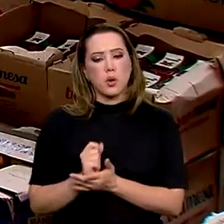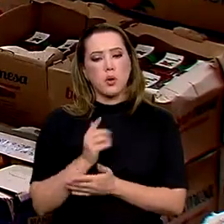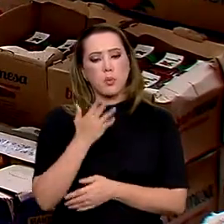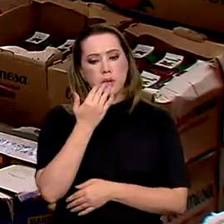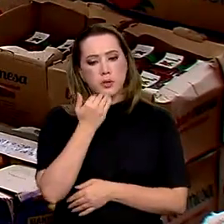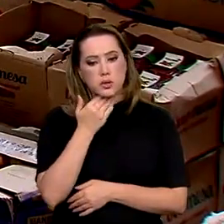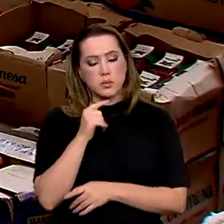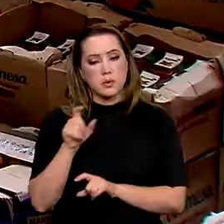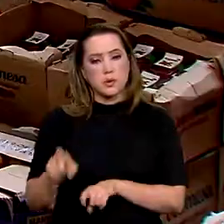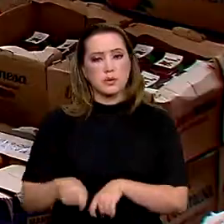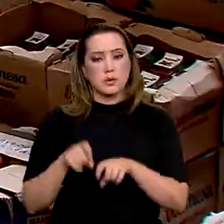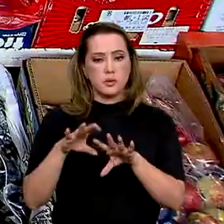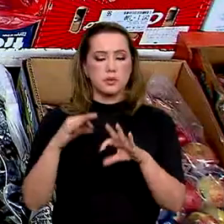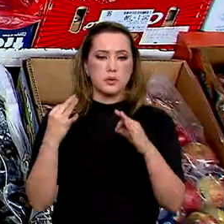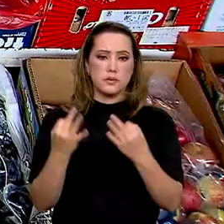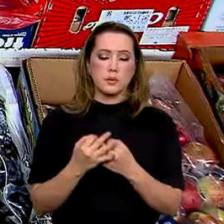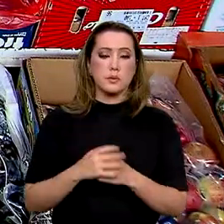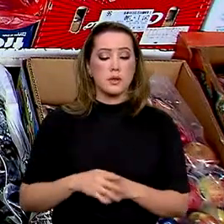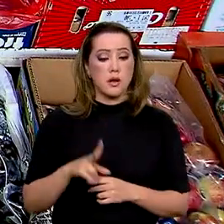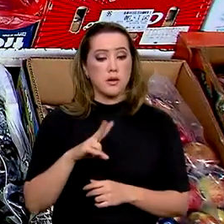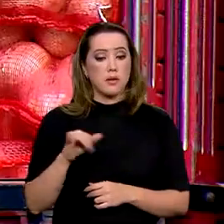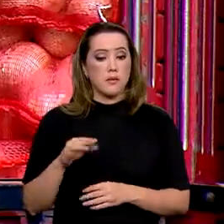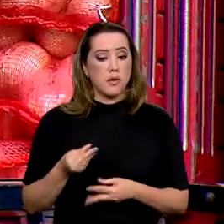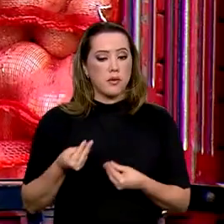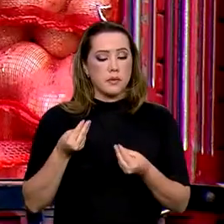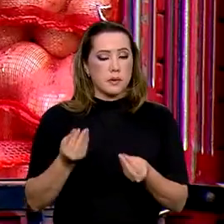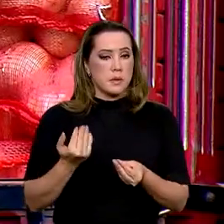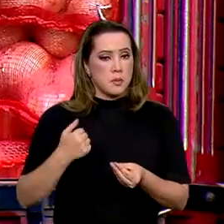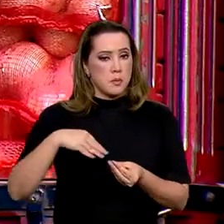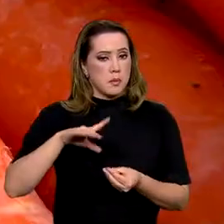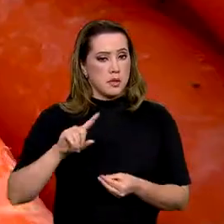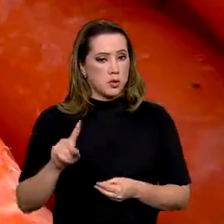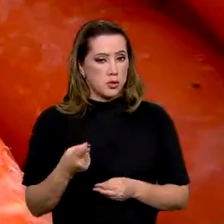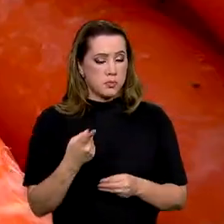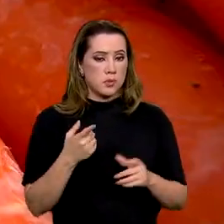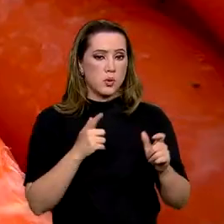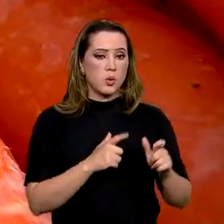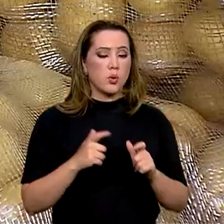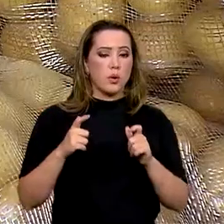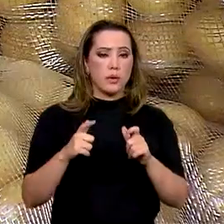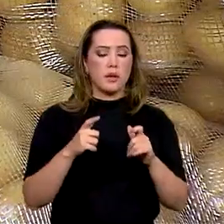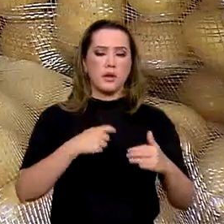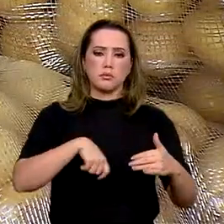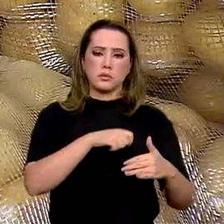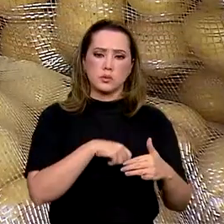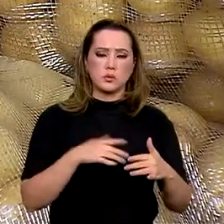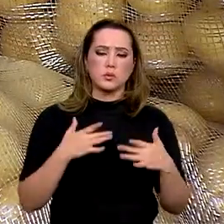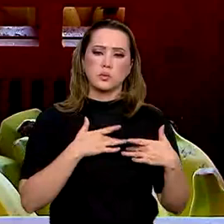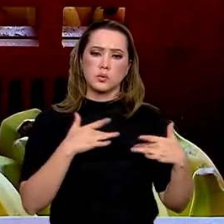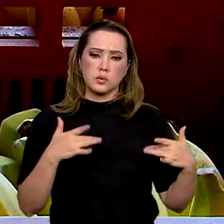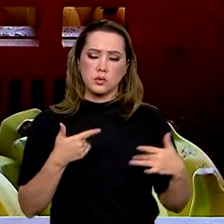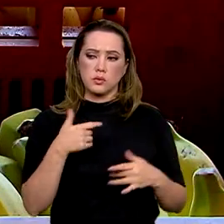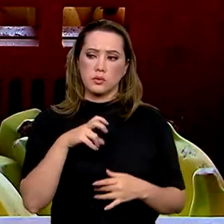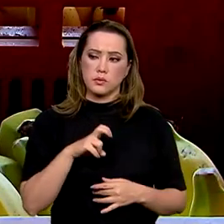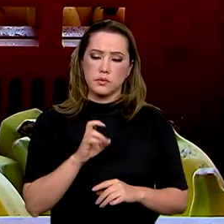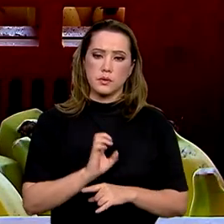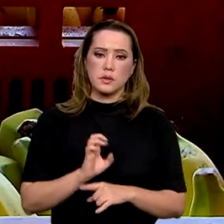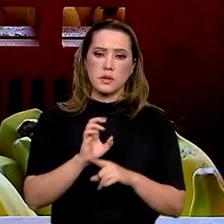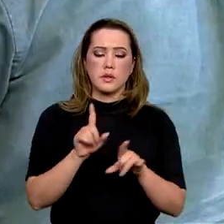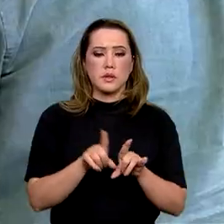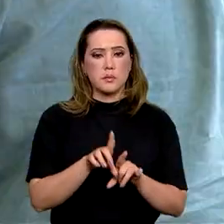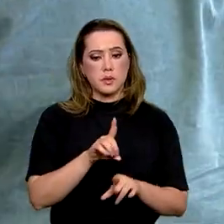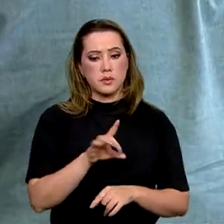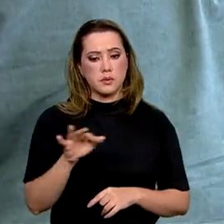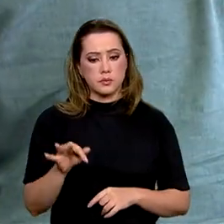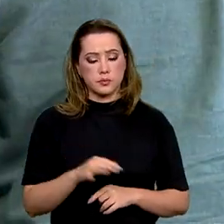de alimentos da agricultura familiar, que vão abastecer mais de mil cozinhas solidárias em 25 estados e no Distrito Federal.